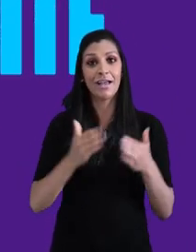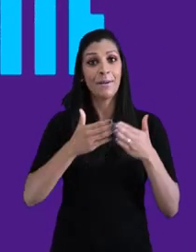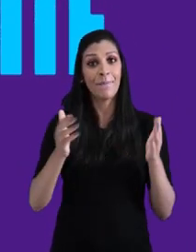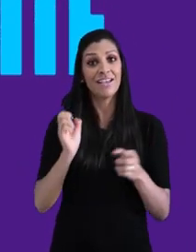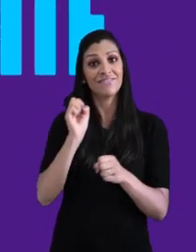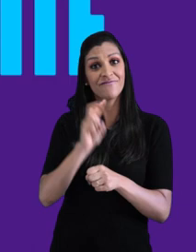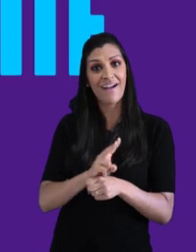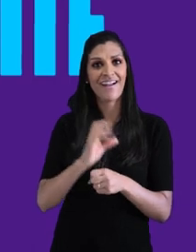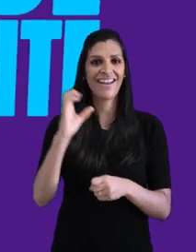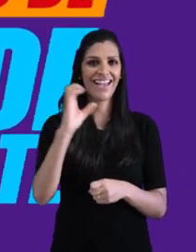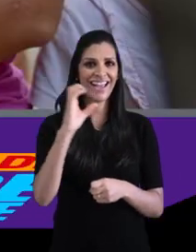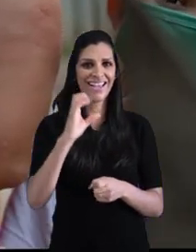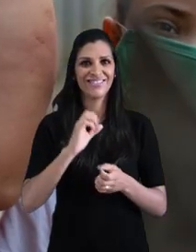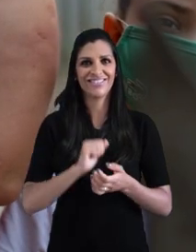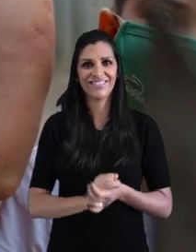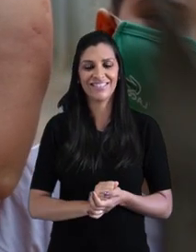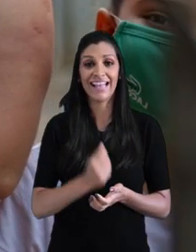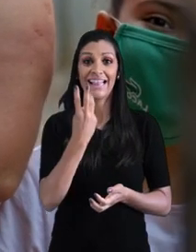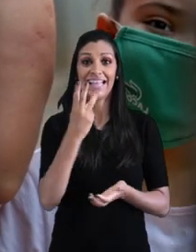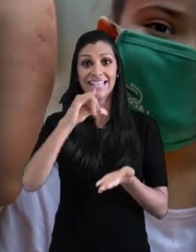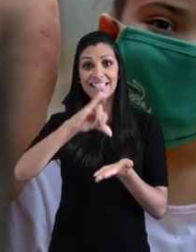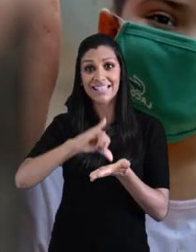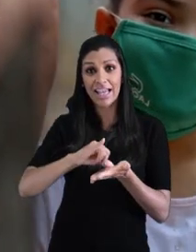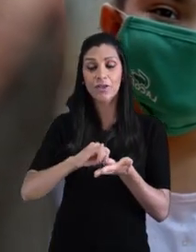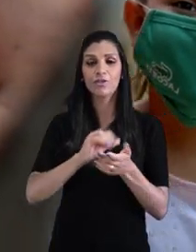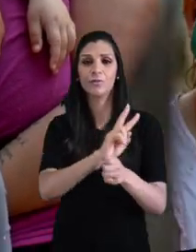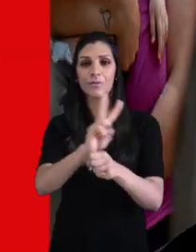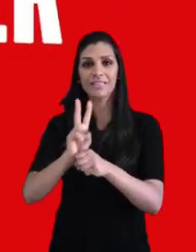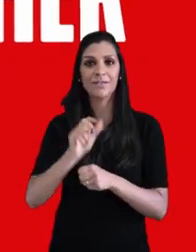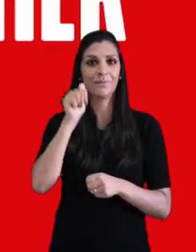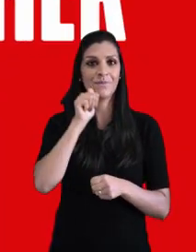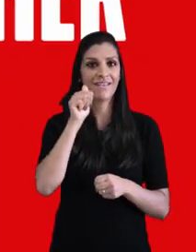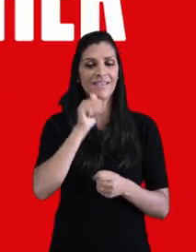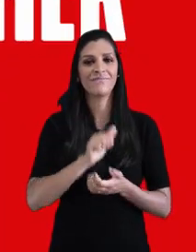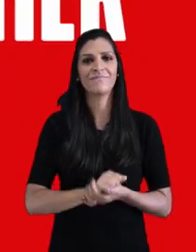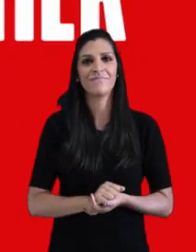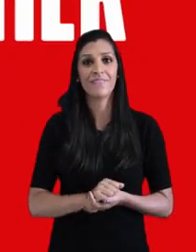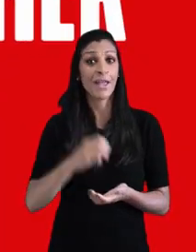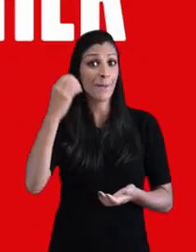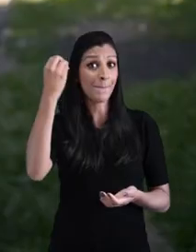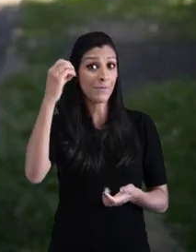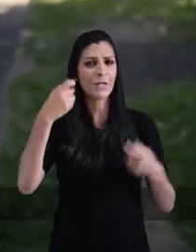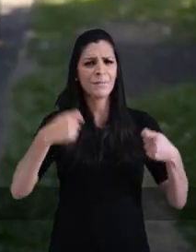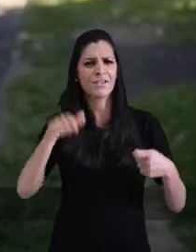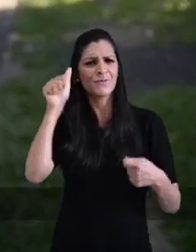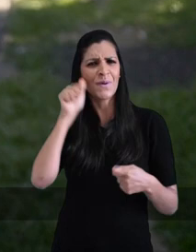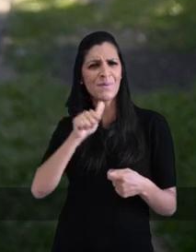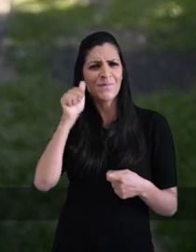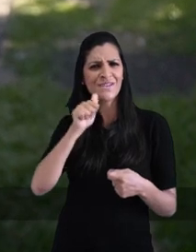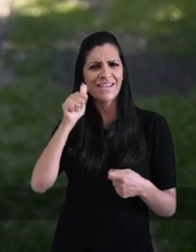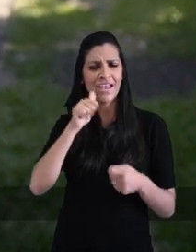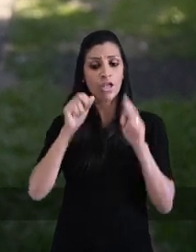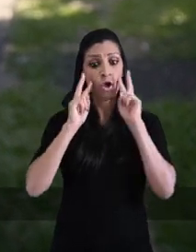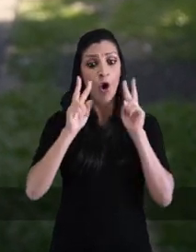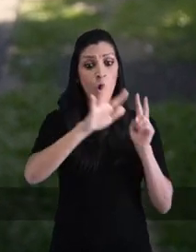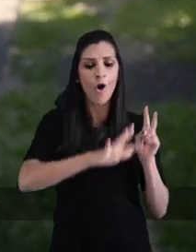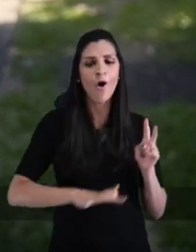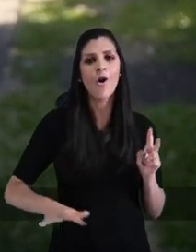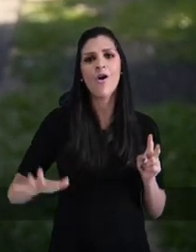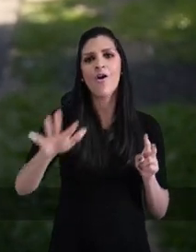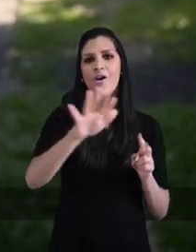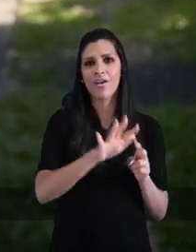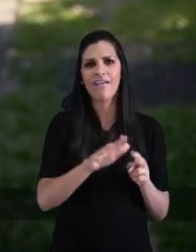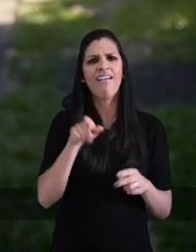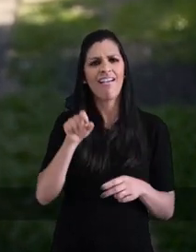de saúde à noite. Mais vagas nas creches. Três centros de proteção à mulher. Porque Porto Alegre precisa de uma mulher